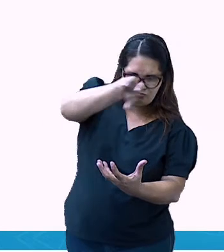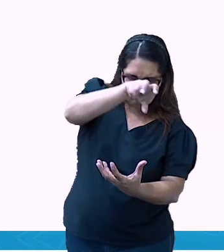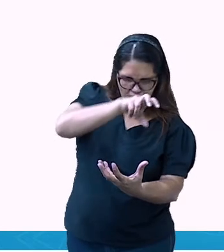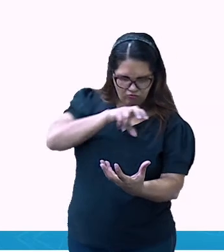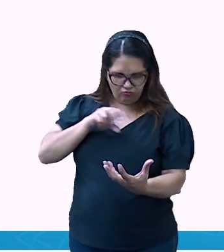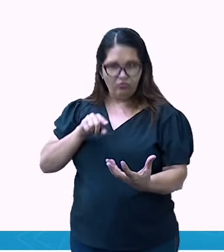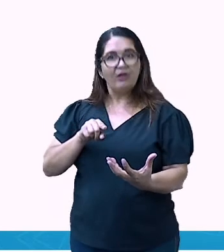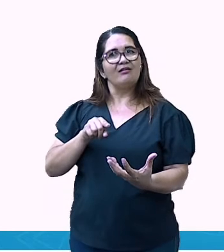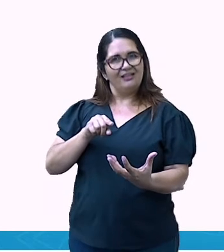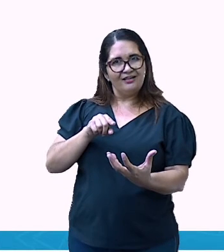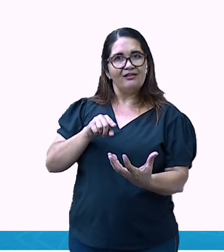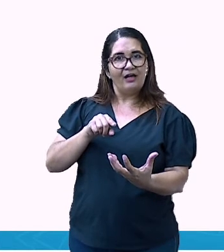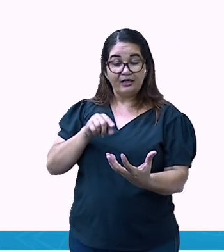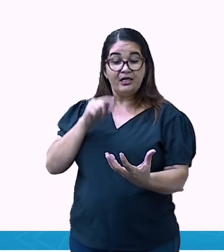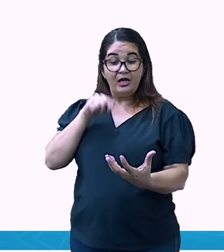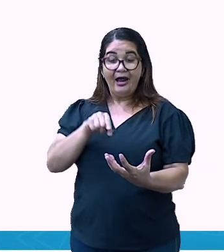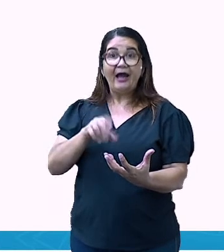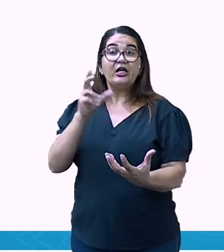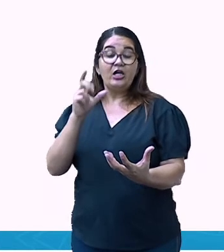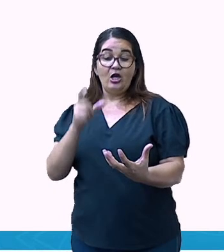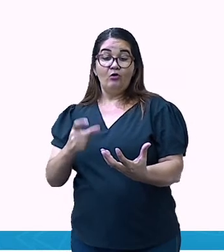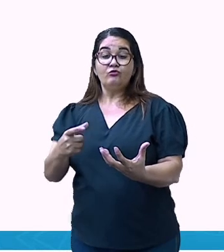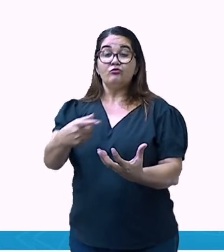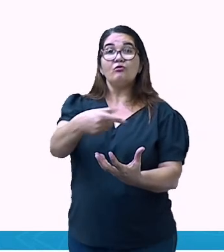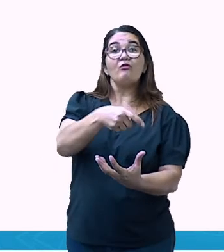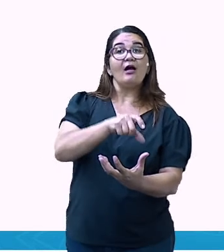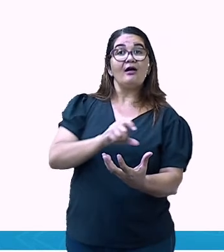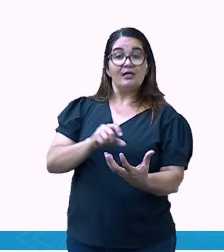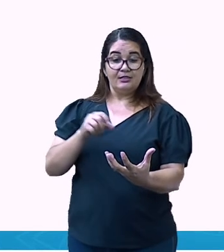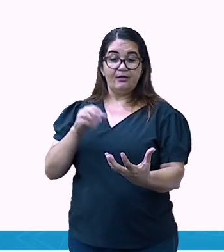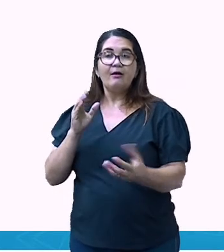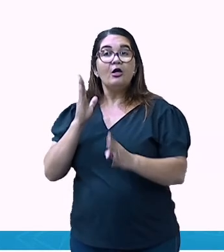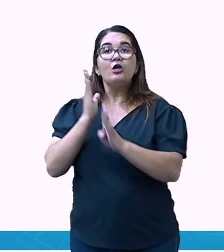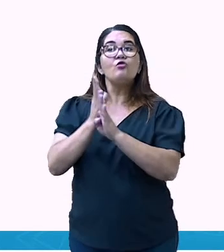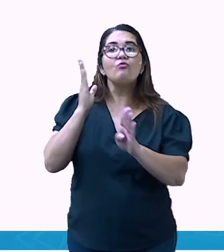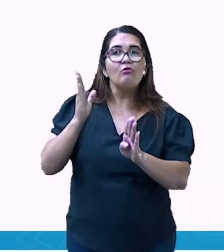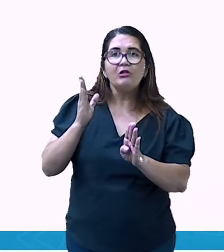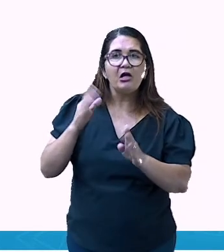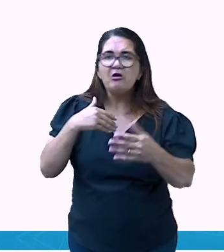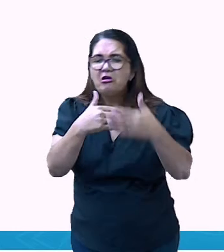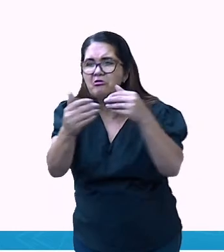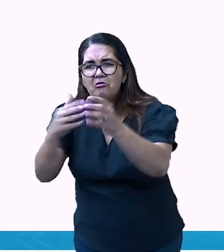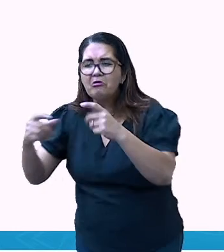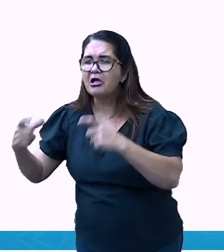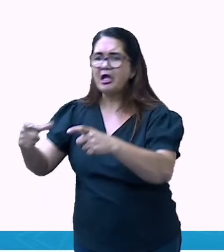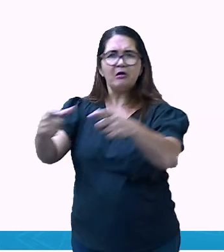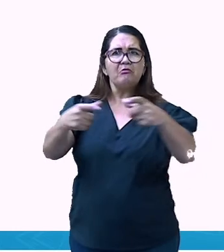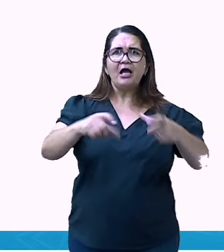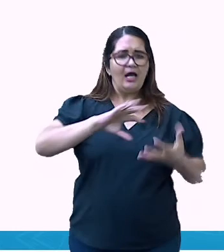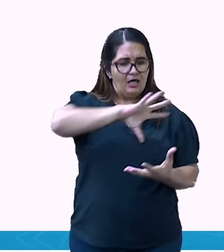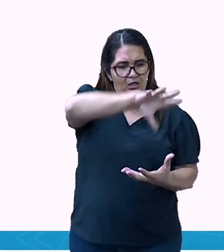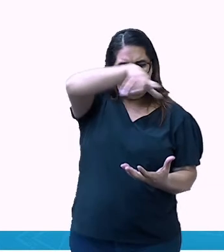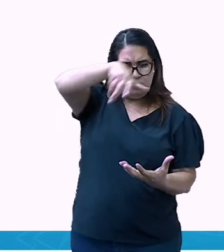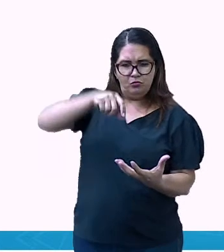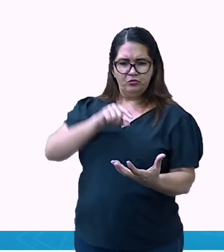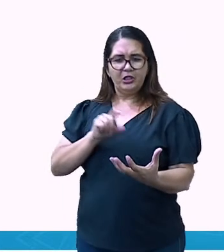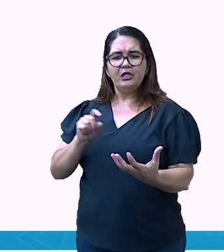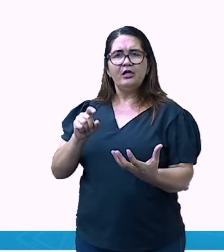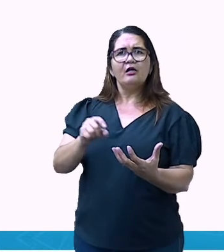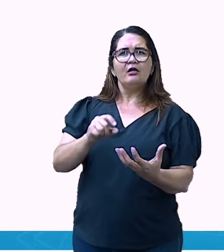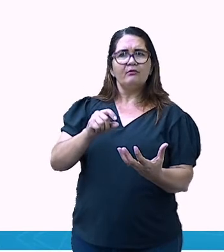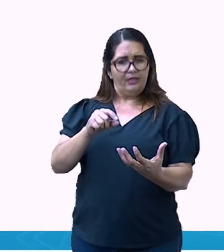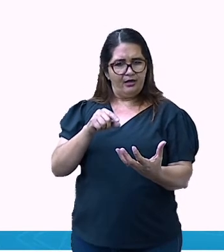identificar um lugar em qualquer parte do mundo, sem precisar ir até esse lugar e sem precisar de muitas